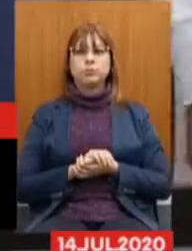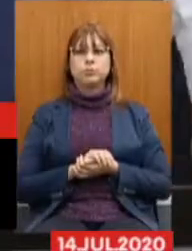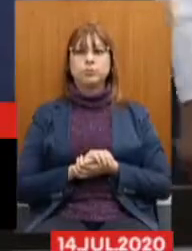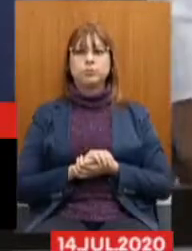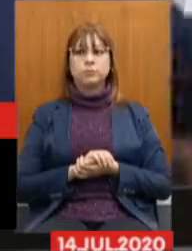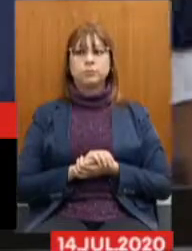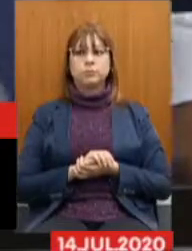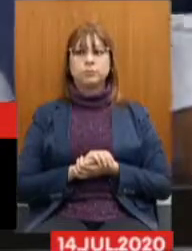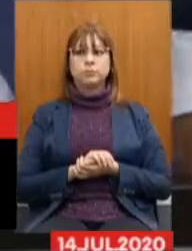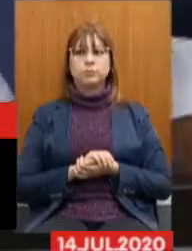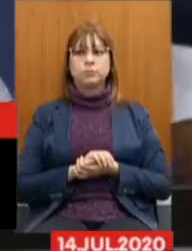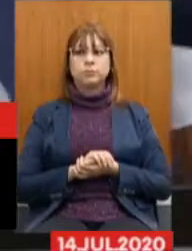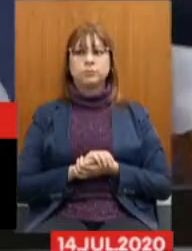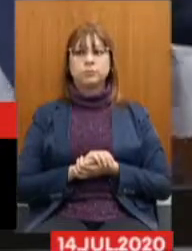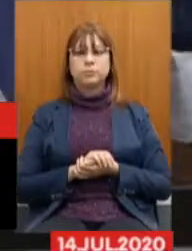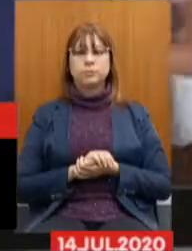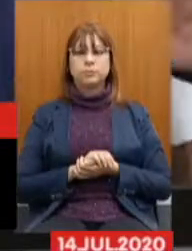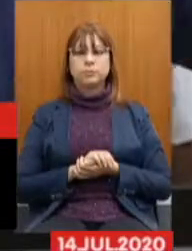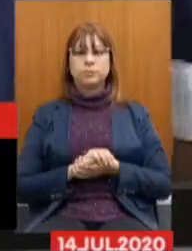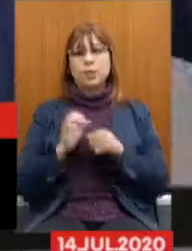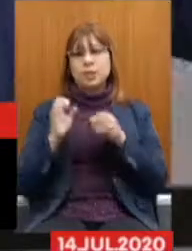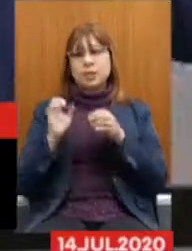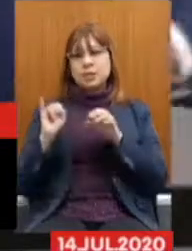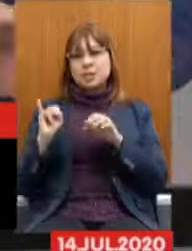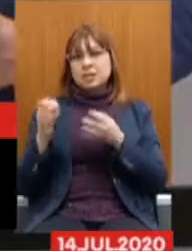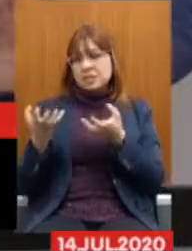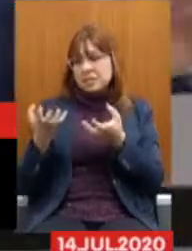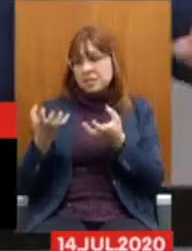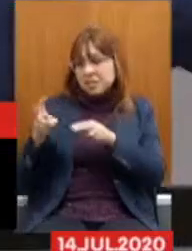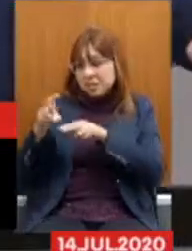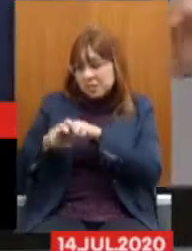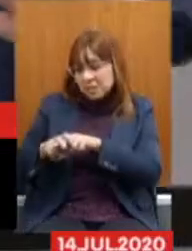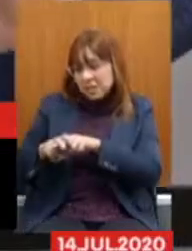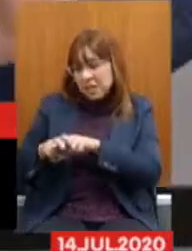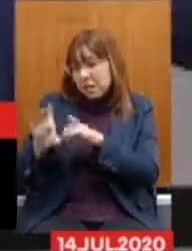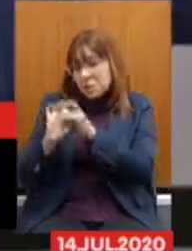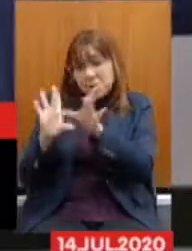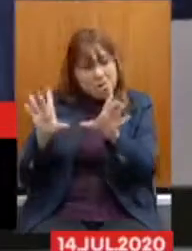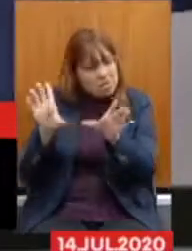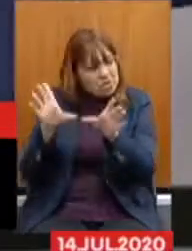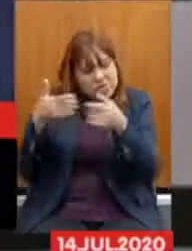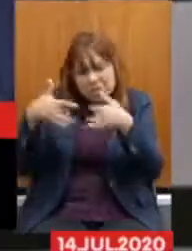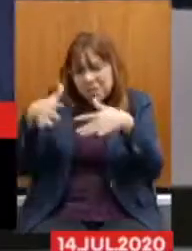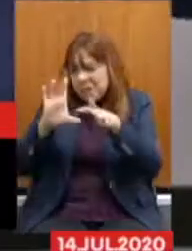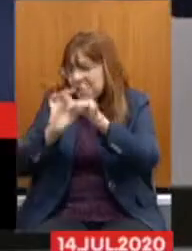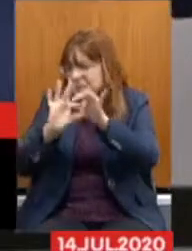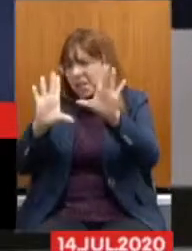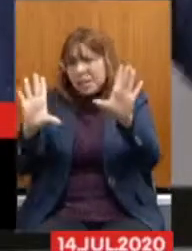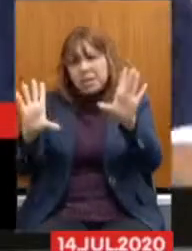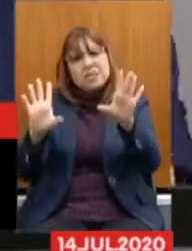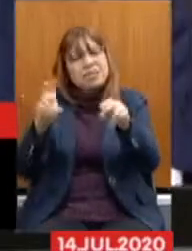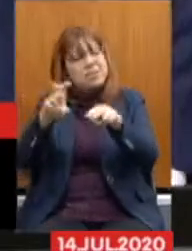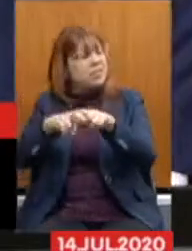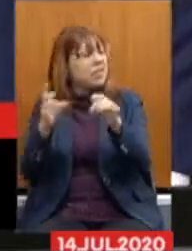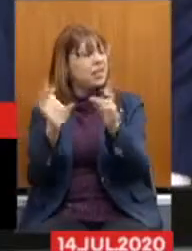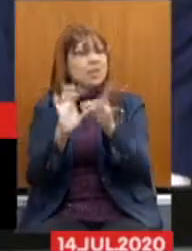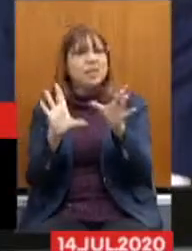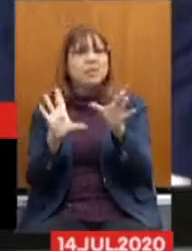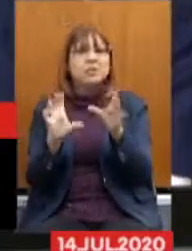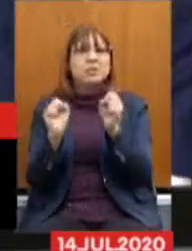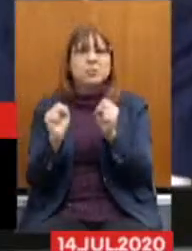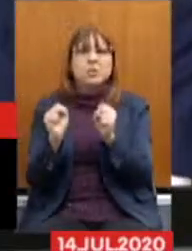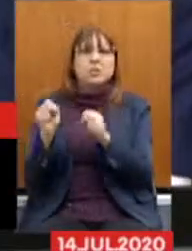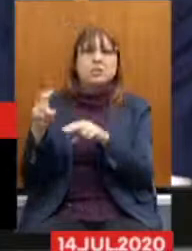Se o senhor quiser falar também, ser assentado, o senhor que sabe, que a casa é do senhor, o pode ficar à vontade. Pode falar sentado aqui.